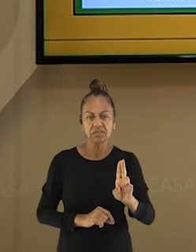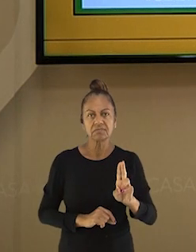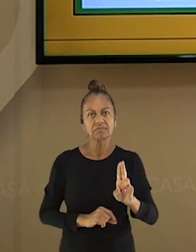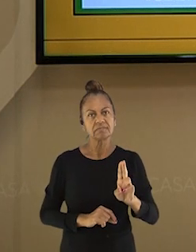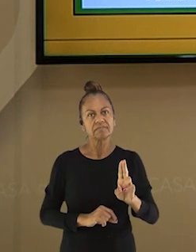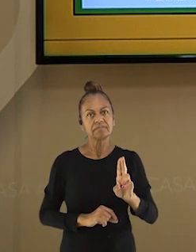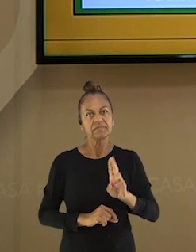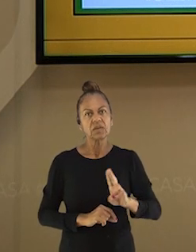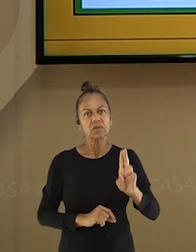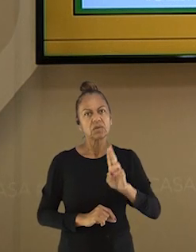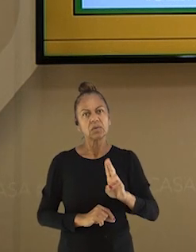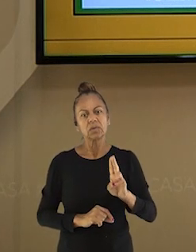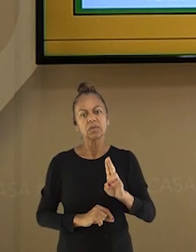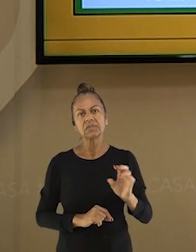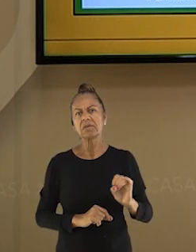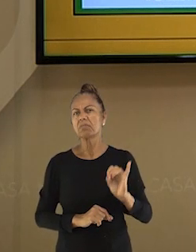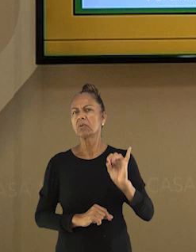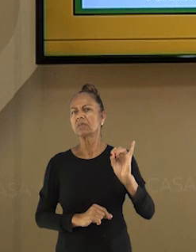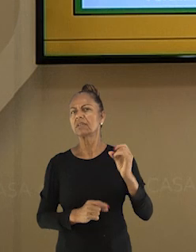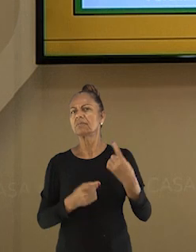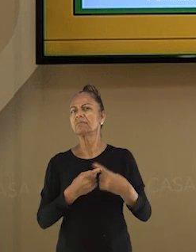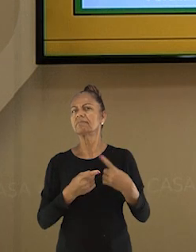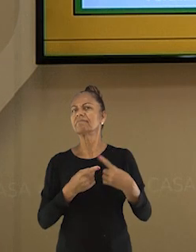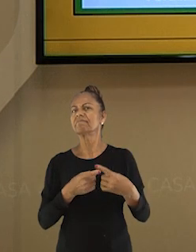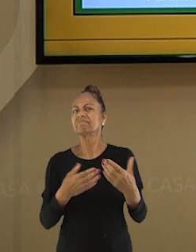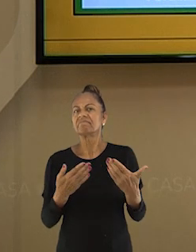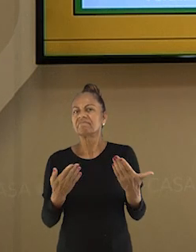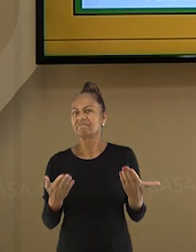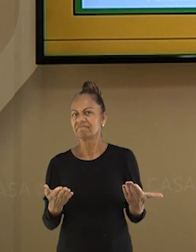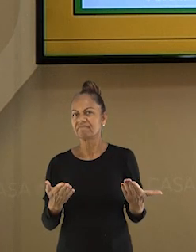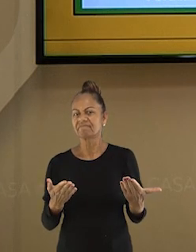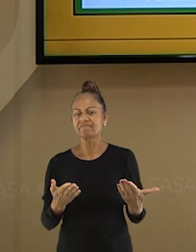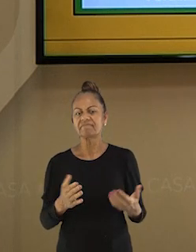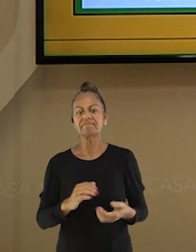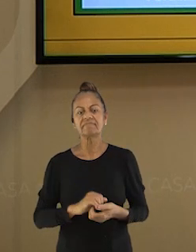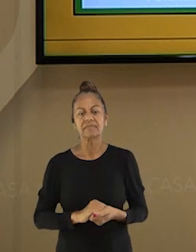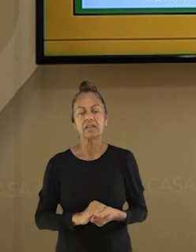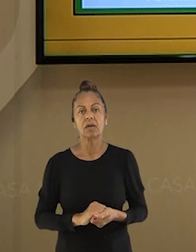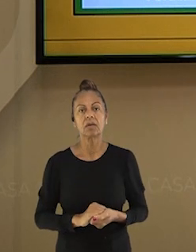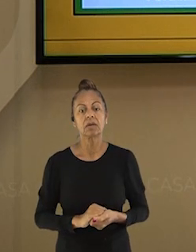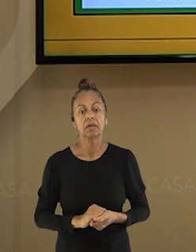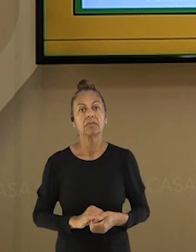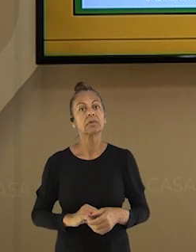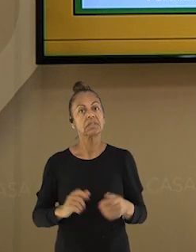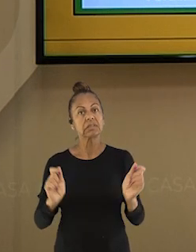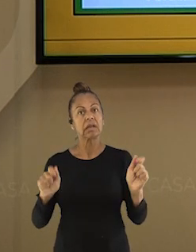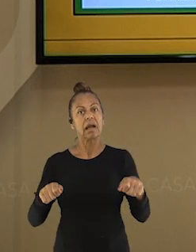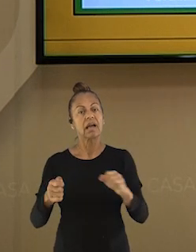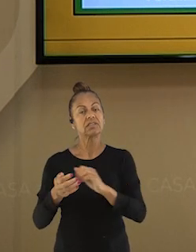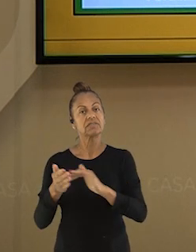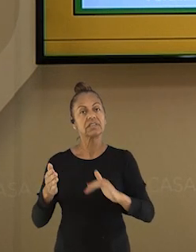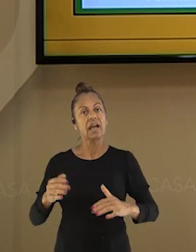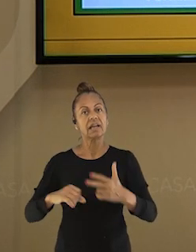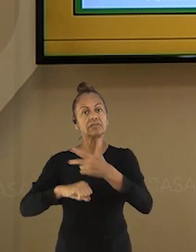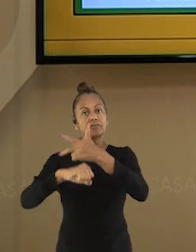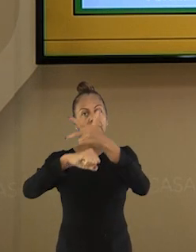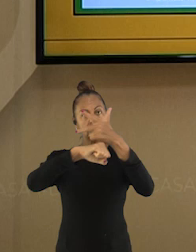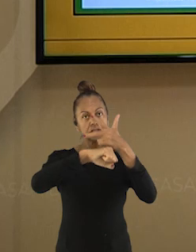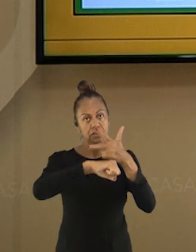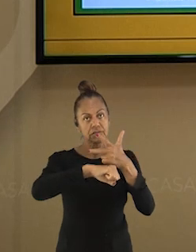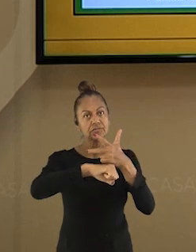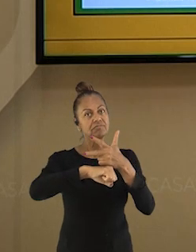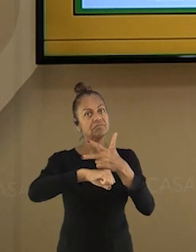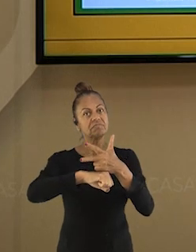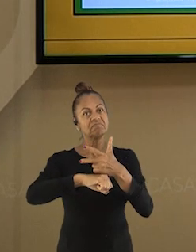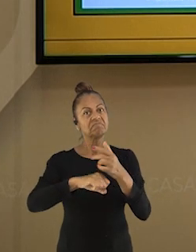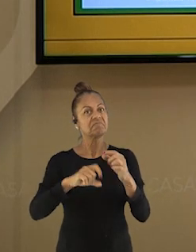realizada no caderno de ciências ou em formato de vídeo de até um minuto. Em seguida, você irá enviar a